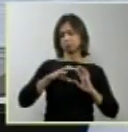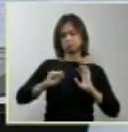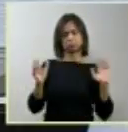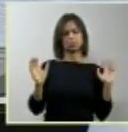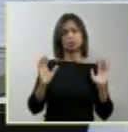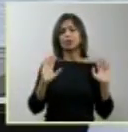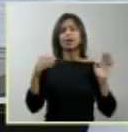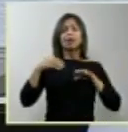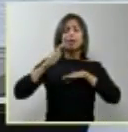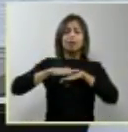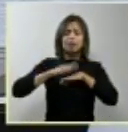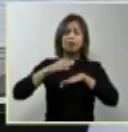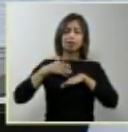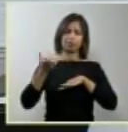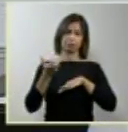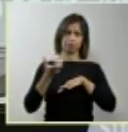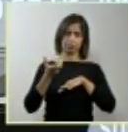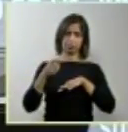letal.